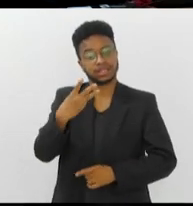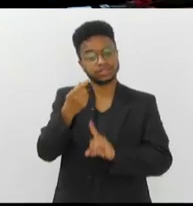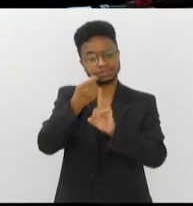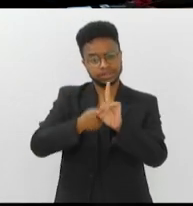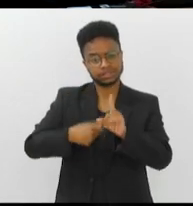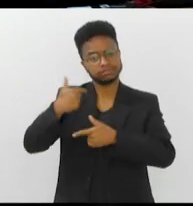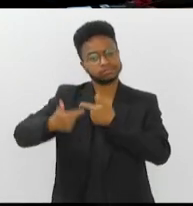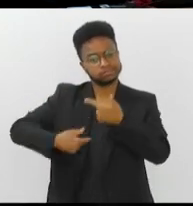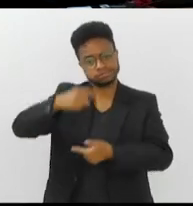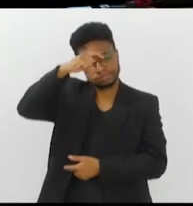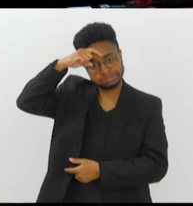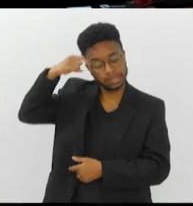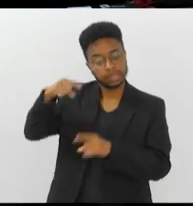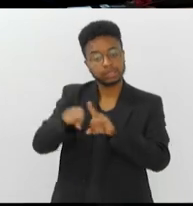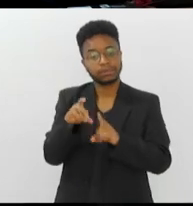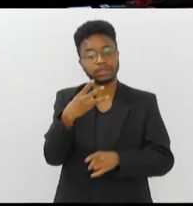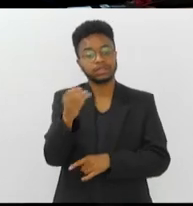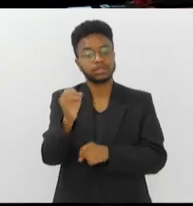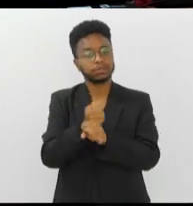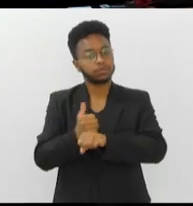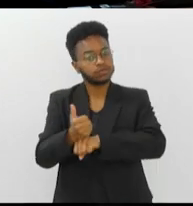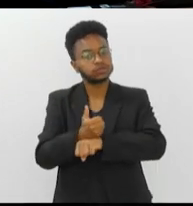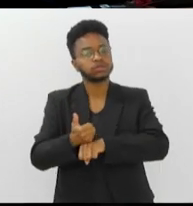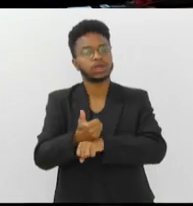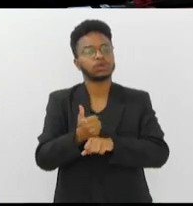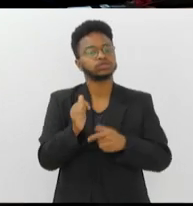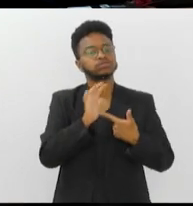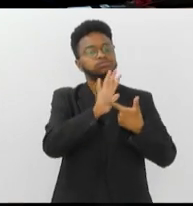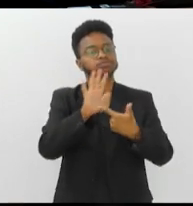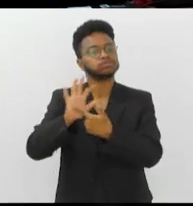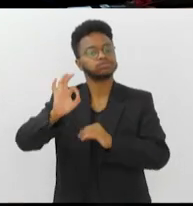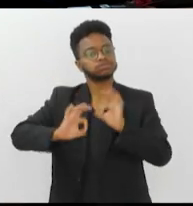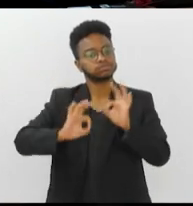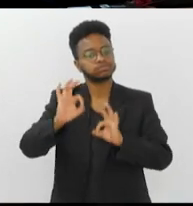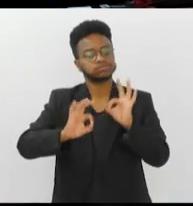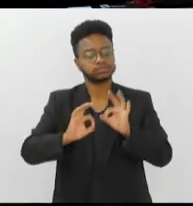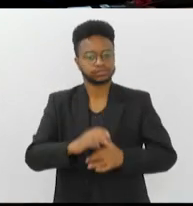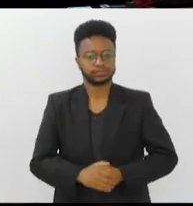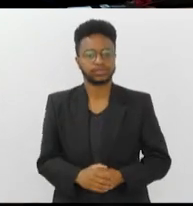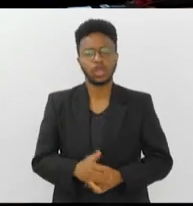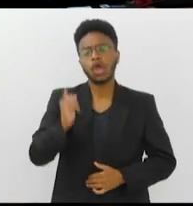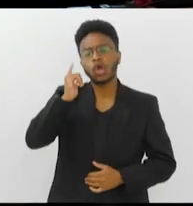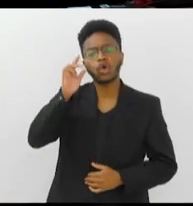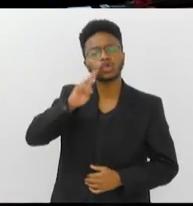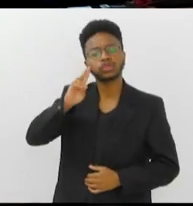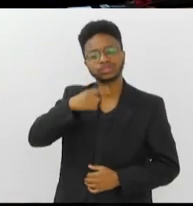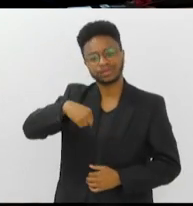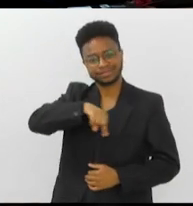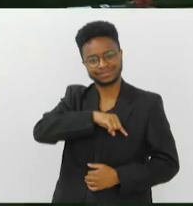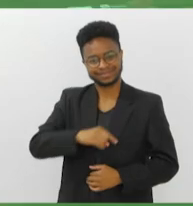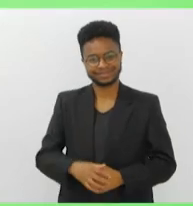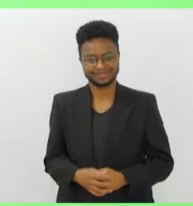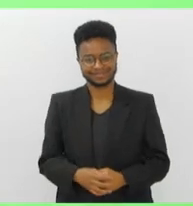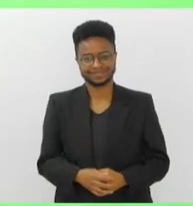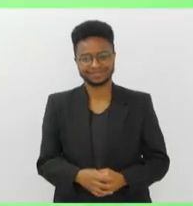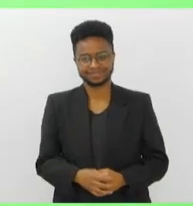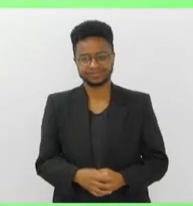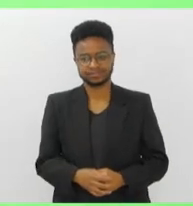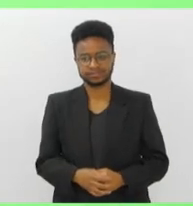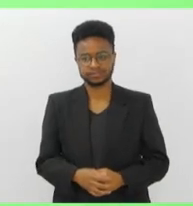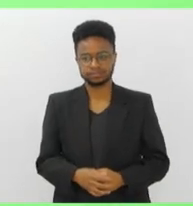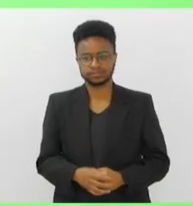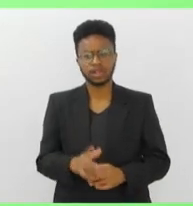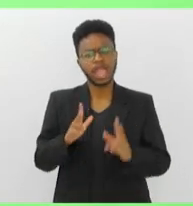de muito trabalho e 30 profissionais envolvidos em cada transmissão. Conta essa história aí para a gente, PV. Editor,